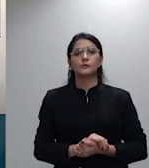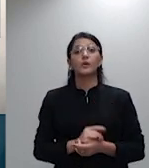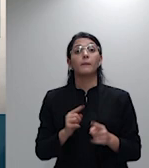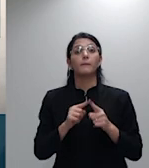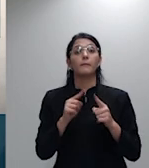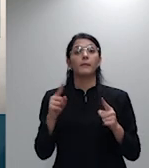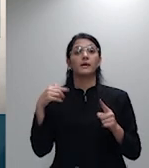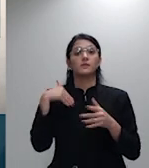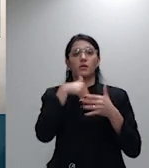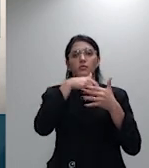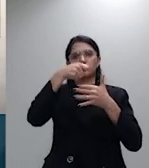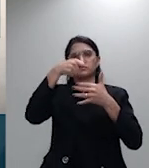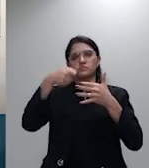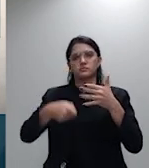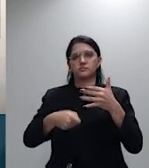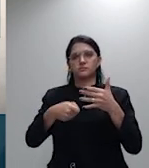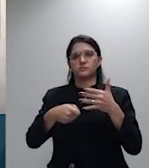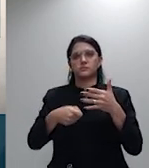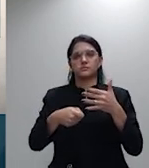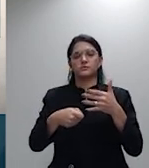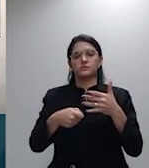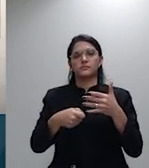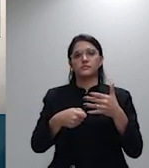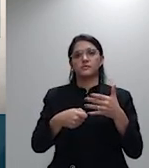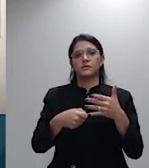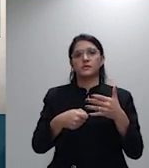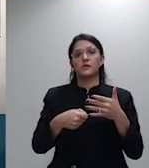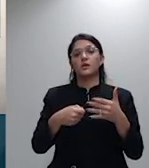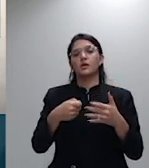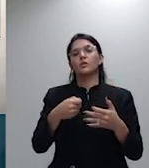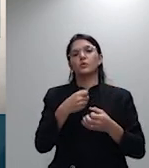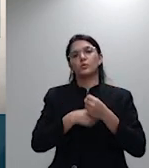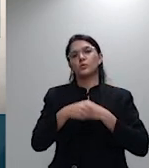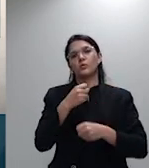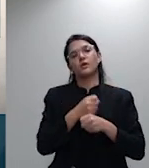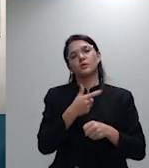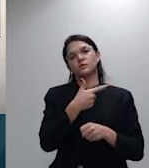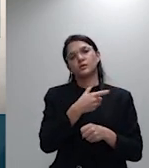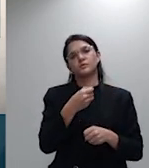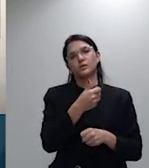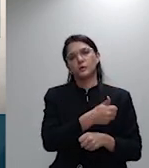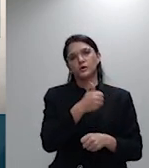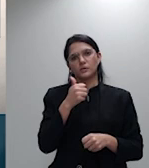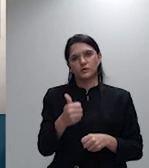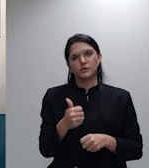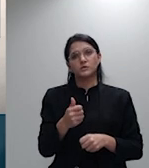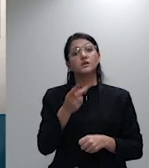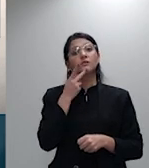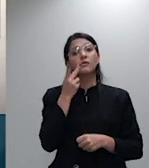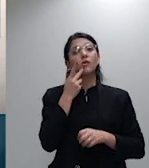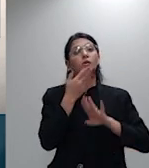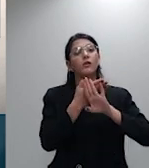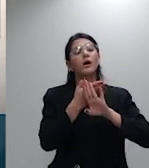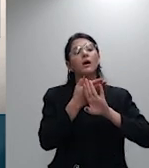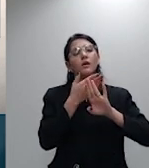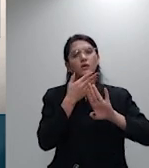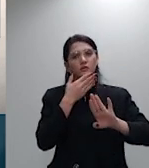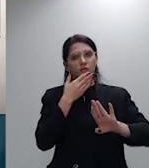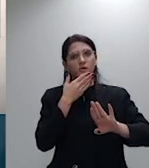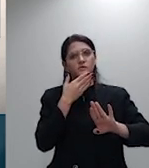exarado em 2011 afastou a litipendência e remeteu os autos à